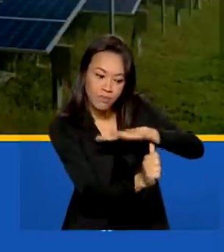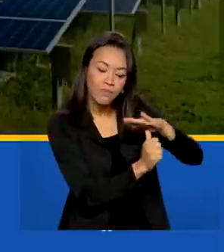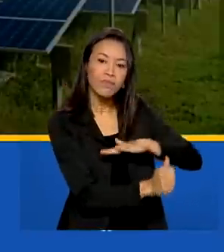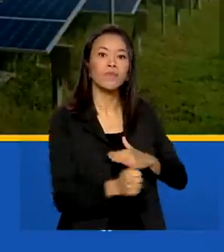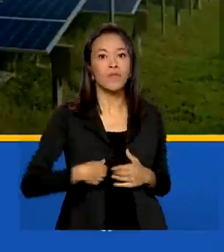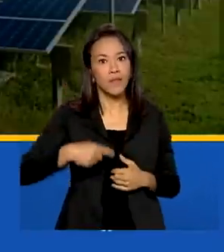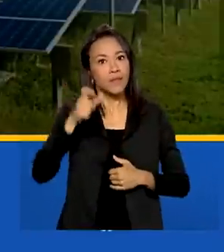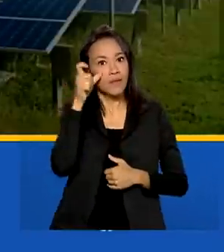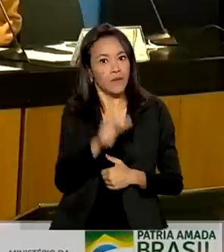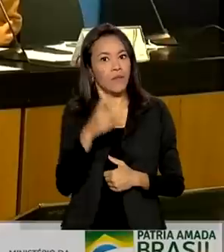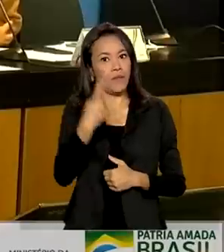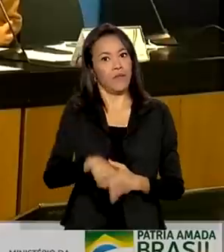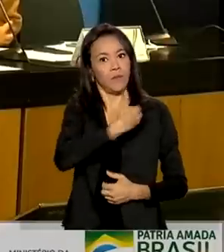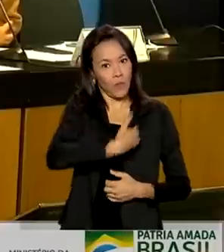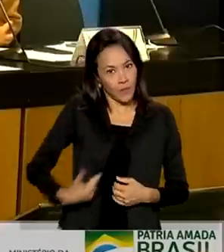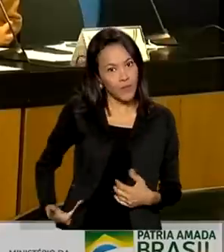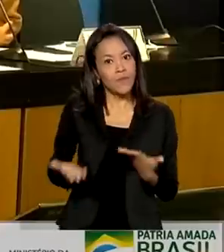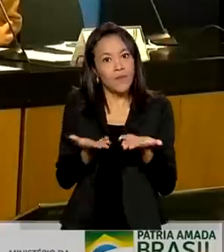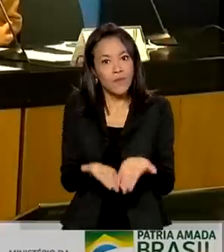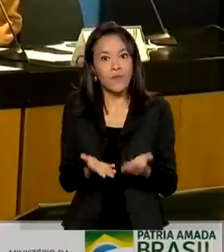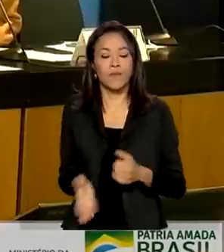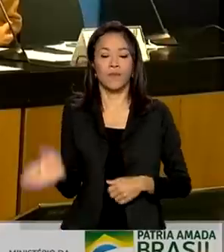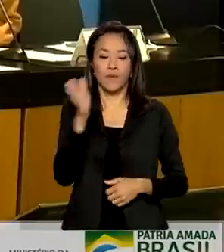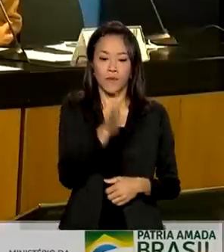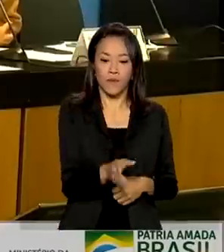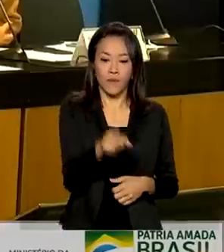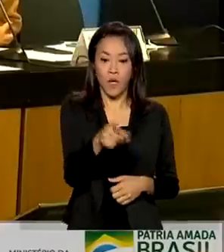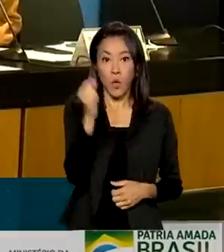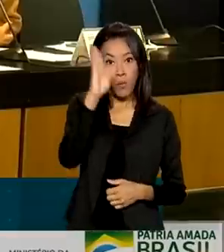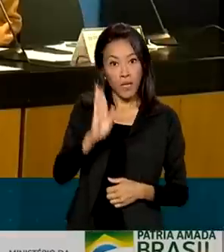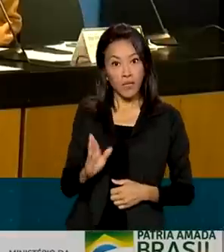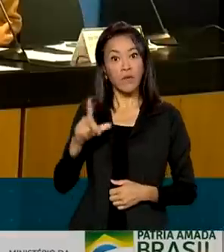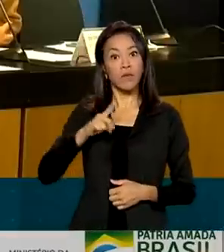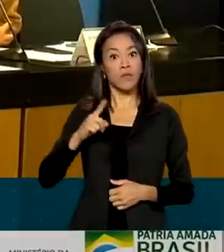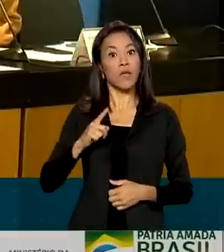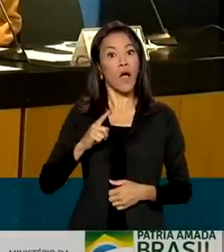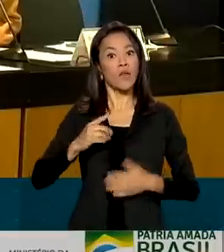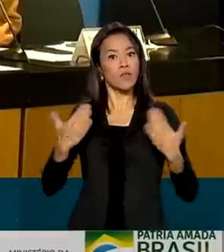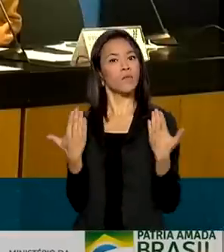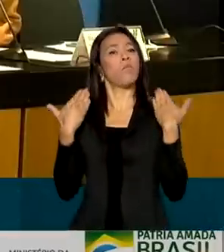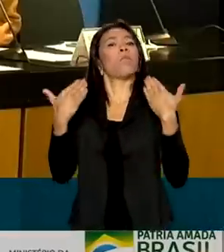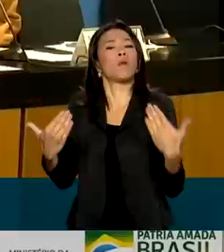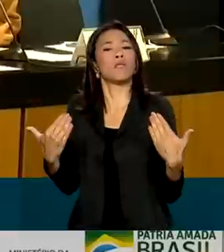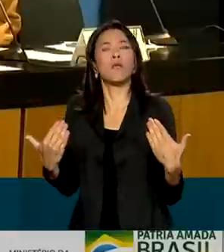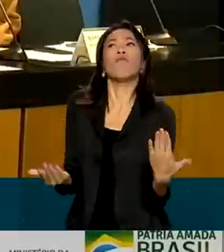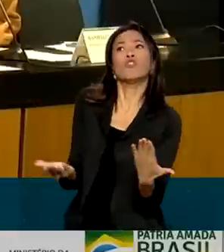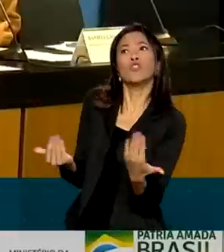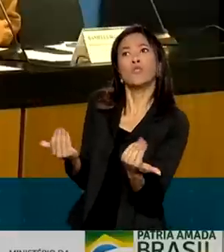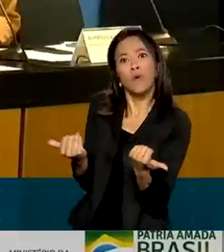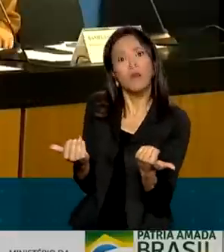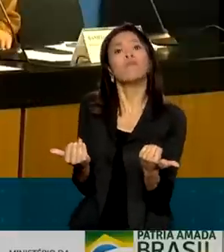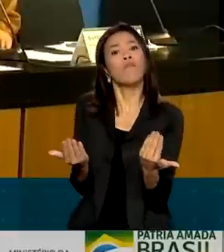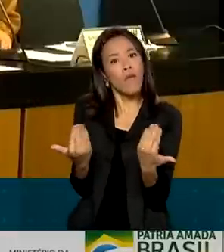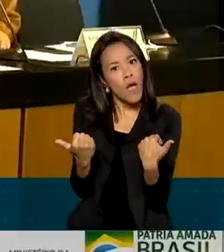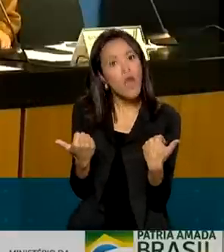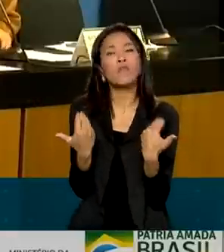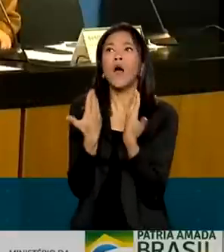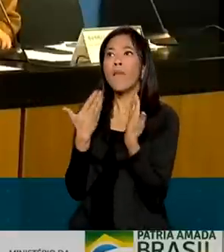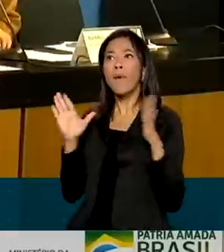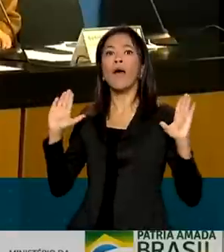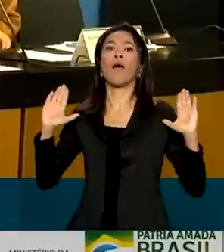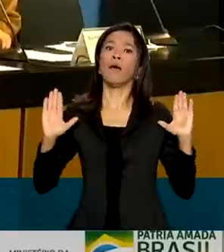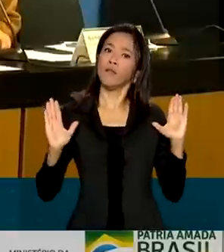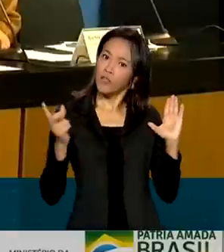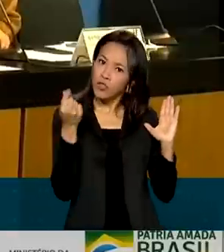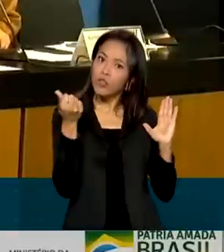público no Brasil. O Brasil está se credenciando, se posicionando e dizendo, venham, estamos abertos para